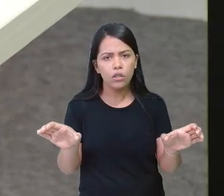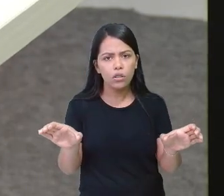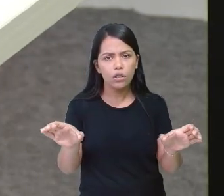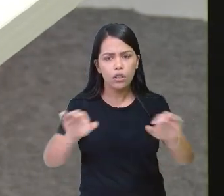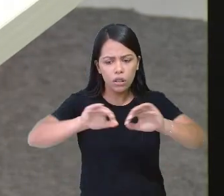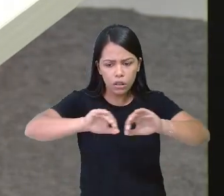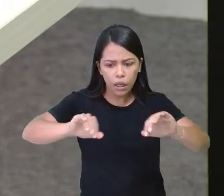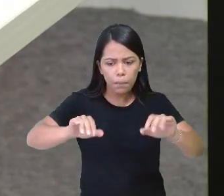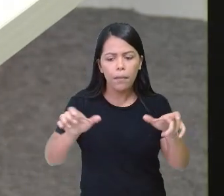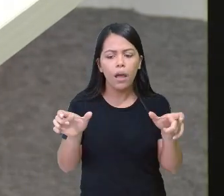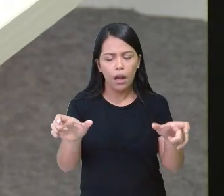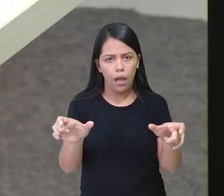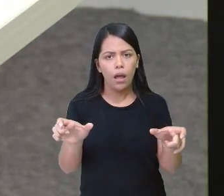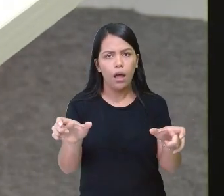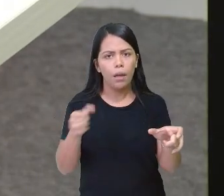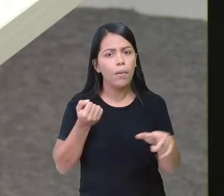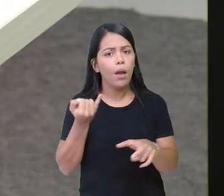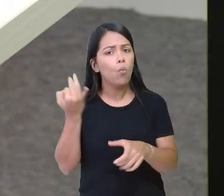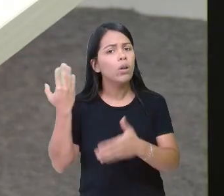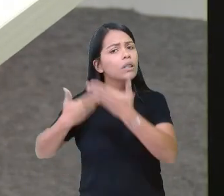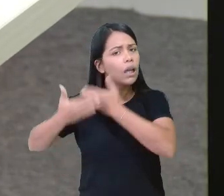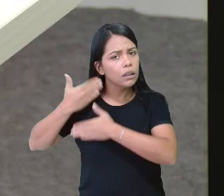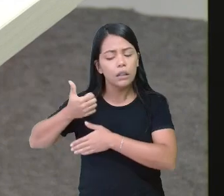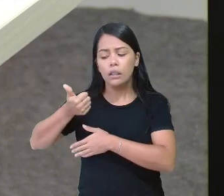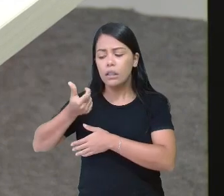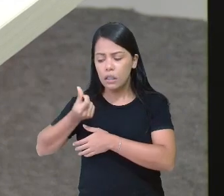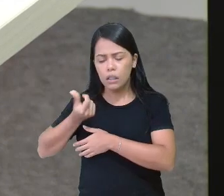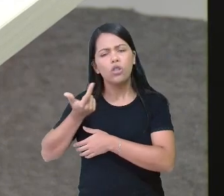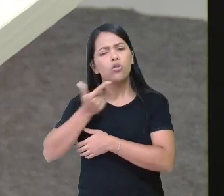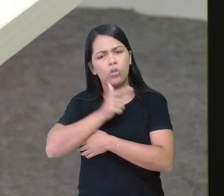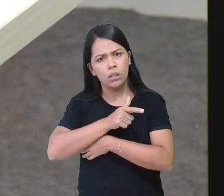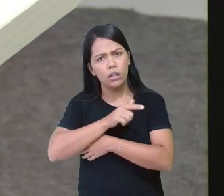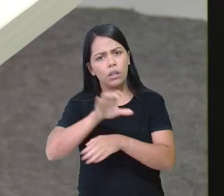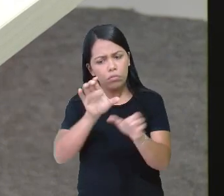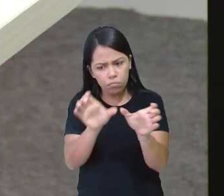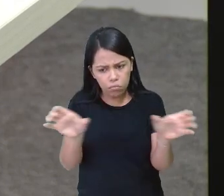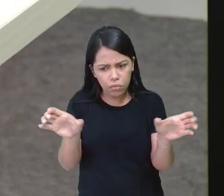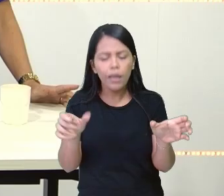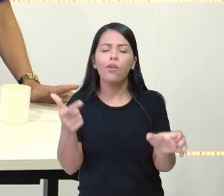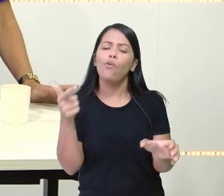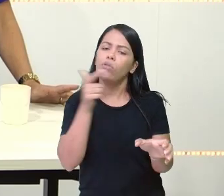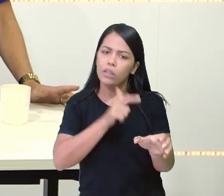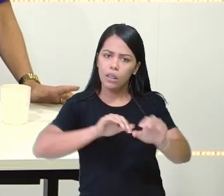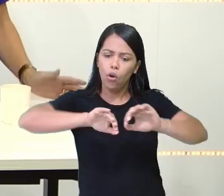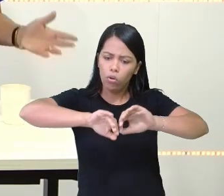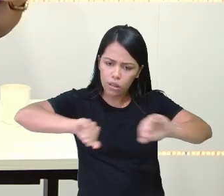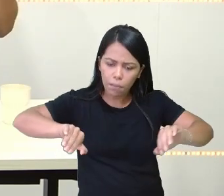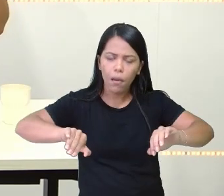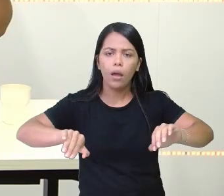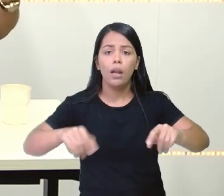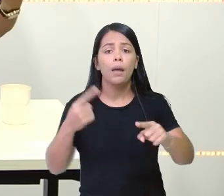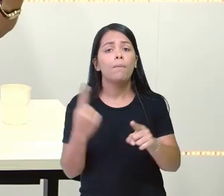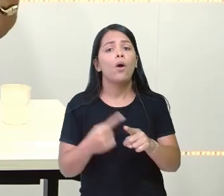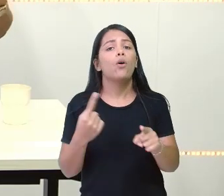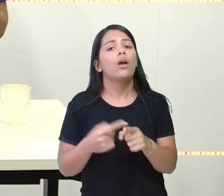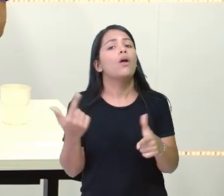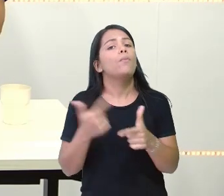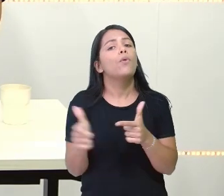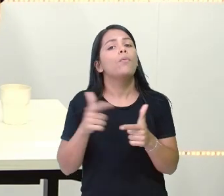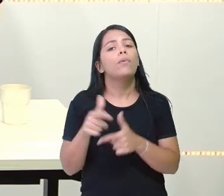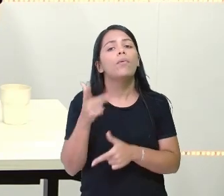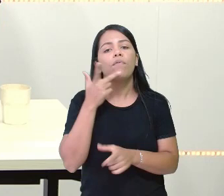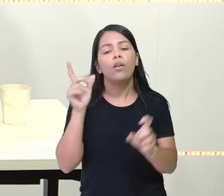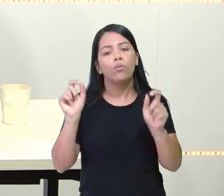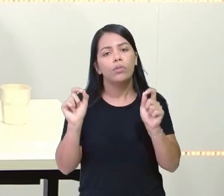inicial, que eram 16? Sim ou não? Consegui, né, eu tô repartindo. Por quê? O probleminha diz assim,